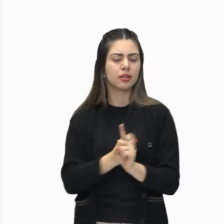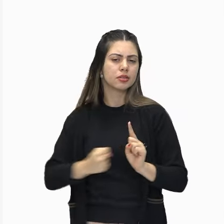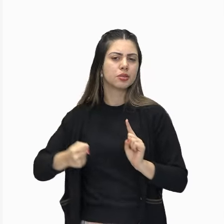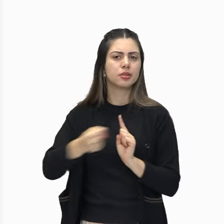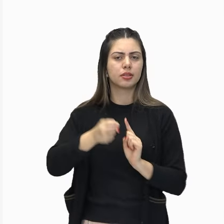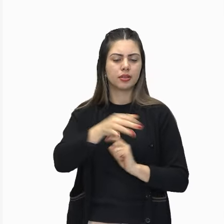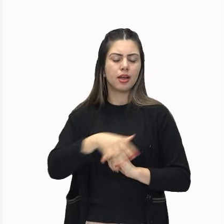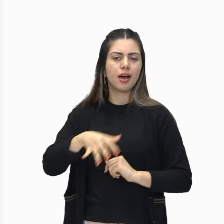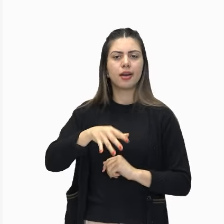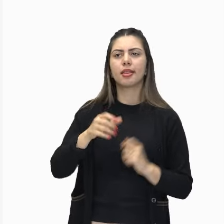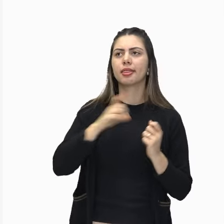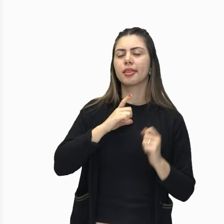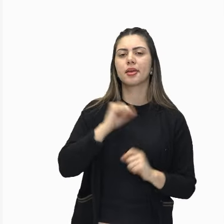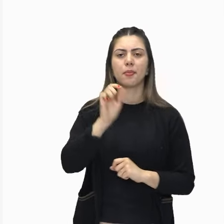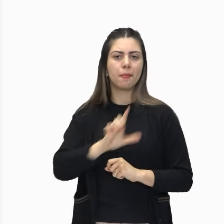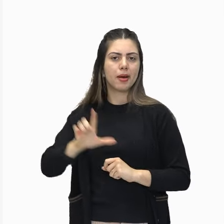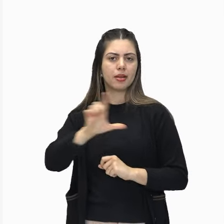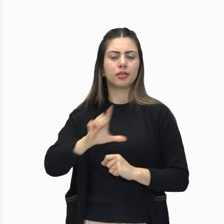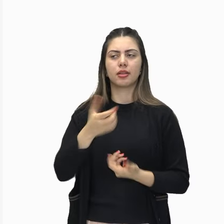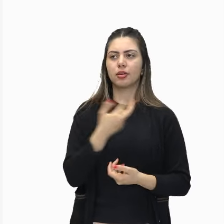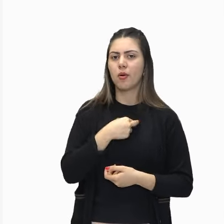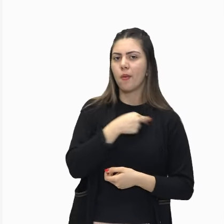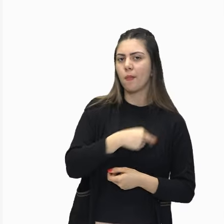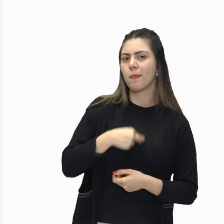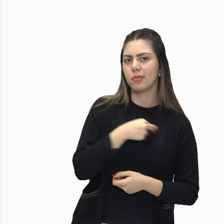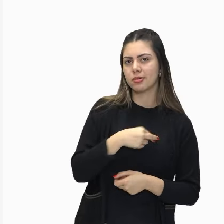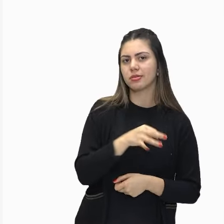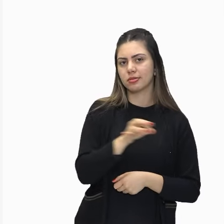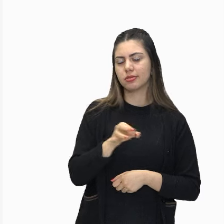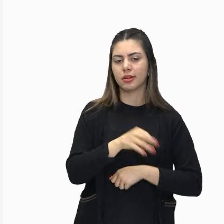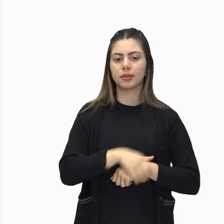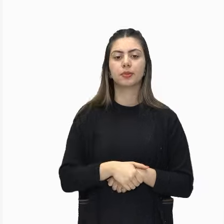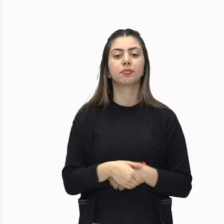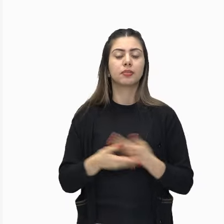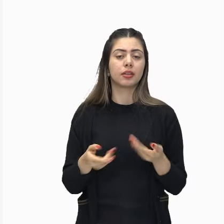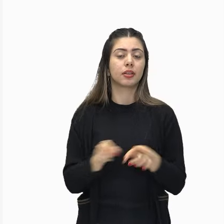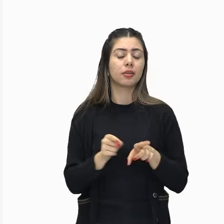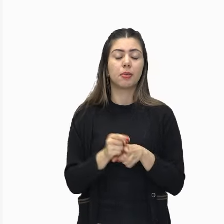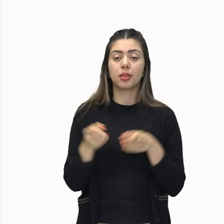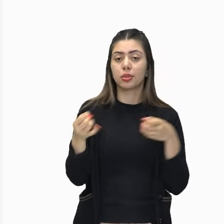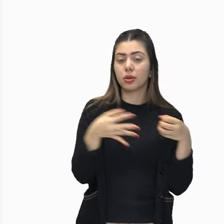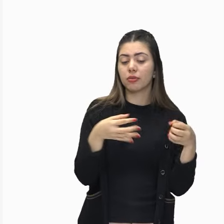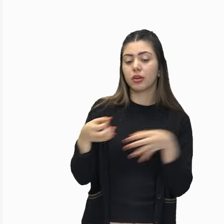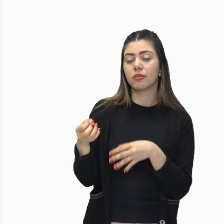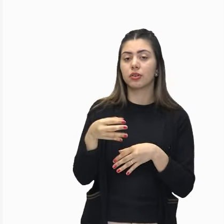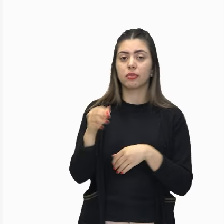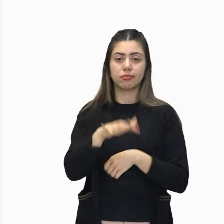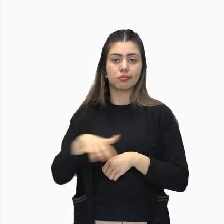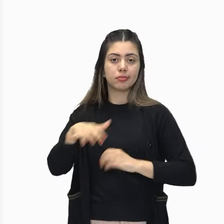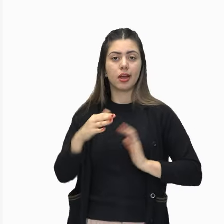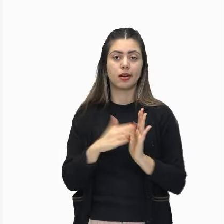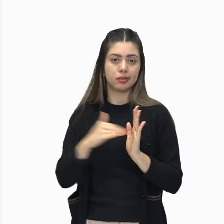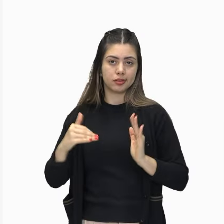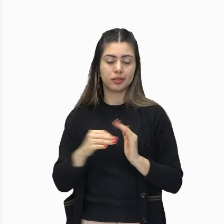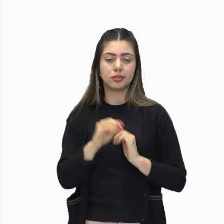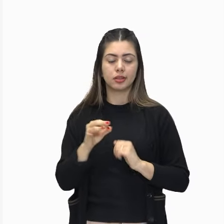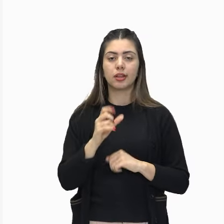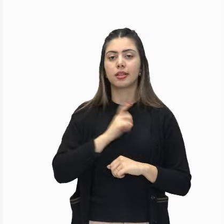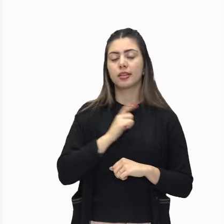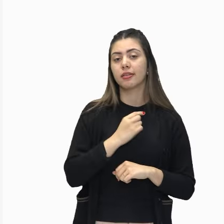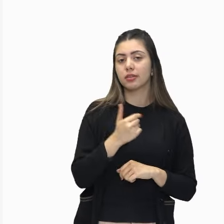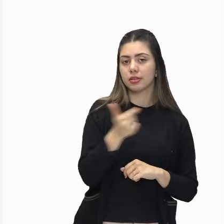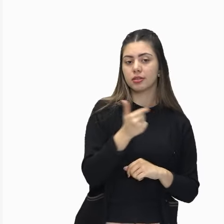literatura engajada, o romance de 30. E novas experiências estéticas do pós-segunda guerra